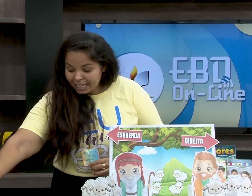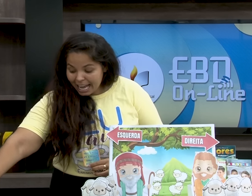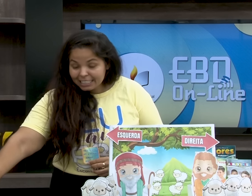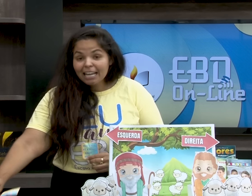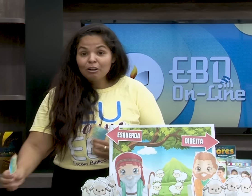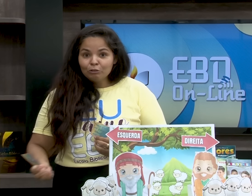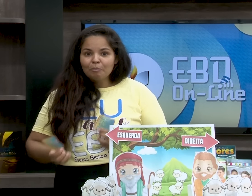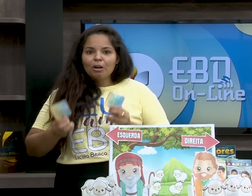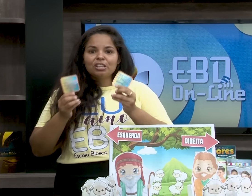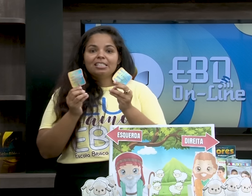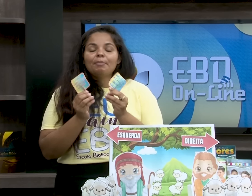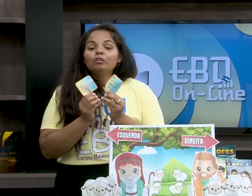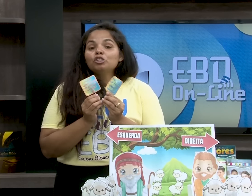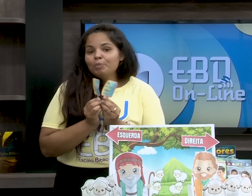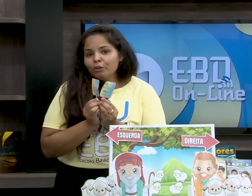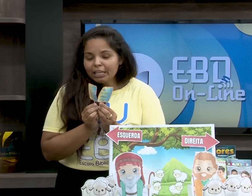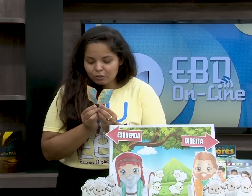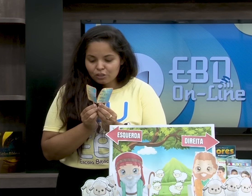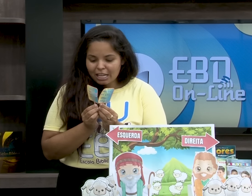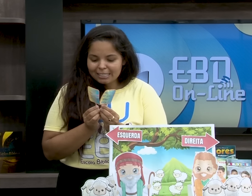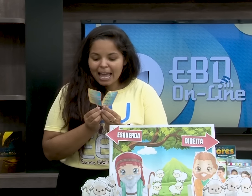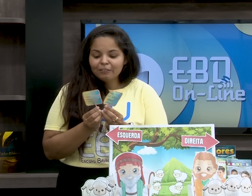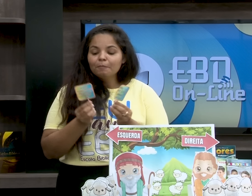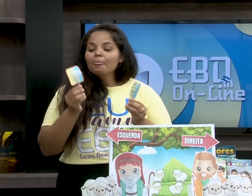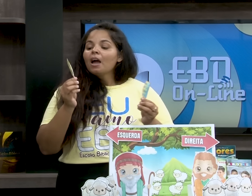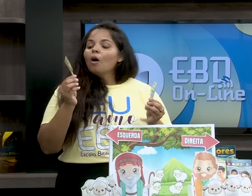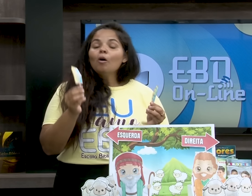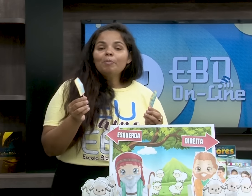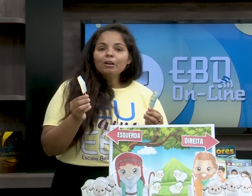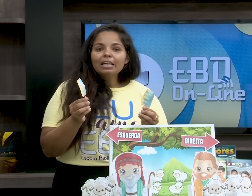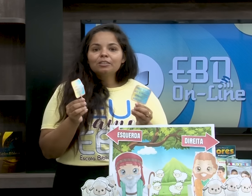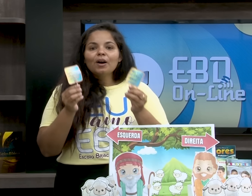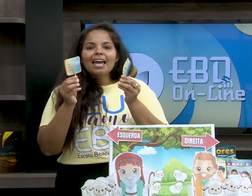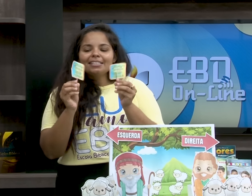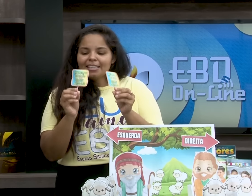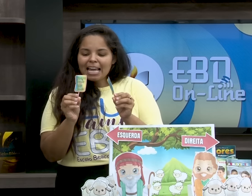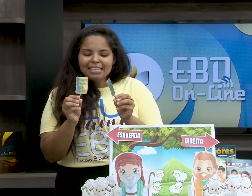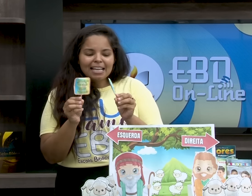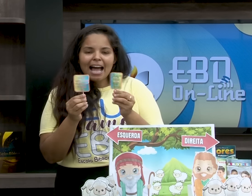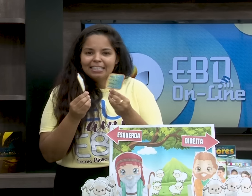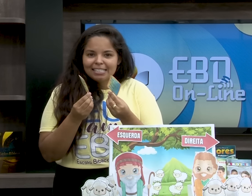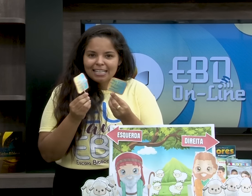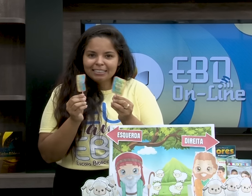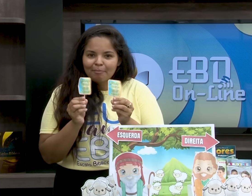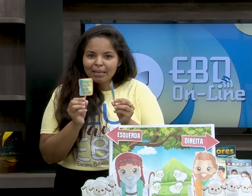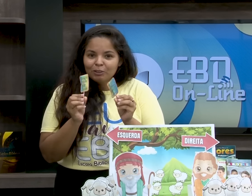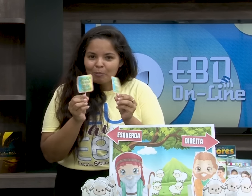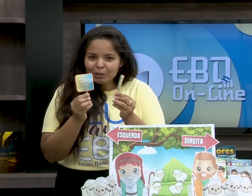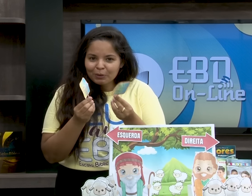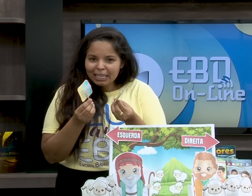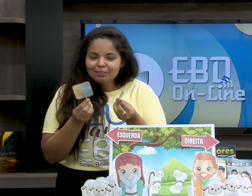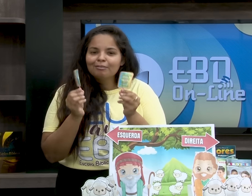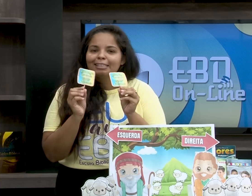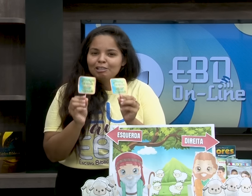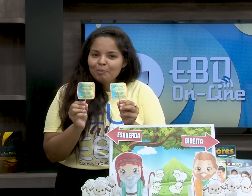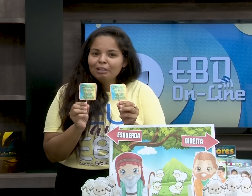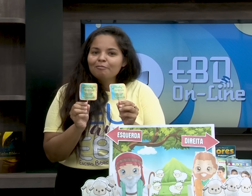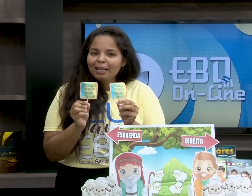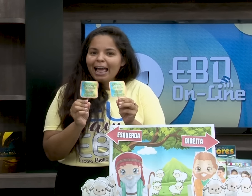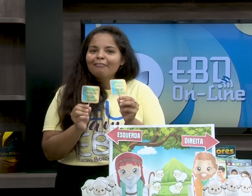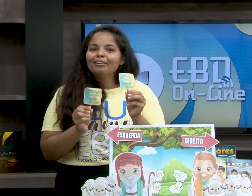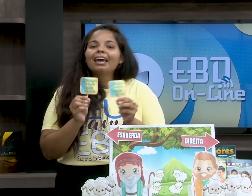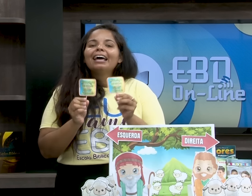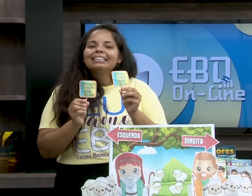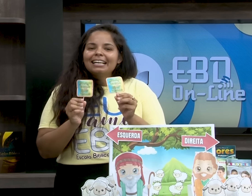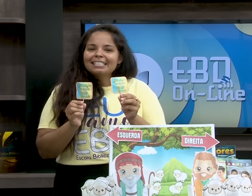você, cada aluno pode receber dois pirulitos, tá certo? Um pirulito, essa artezinha também do pirulito vai